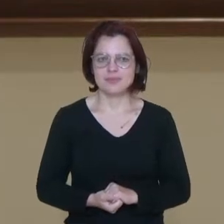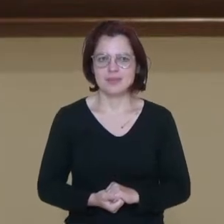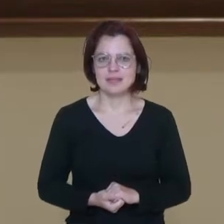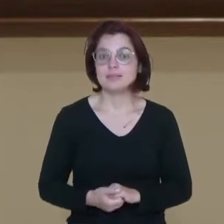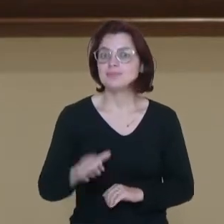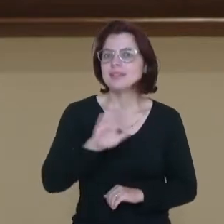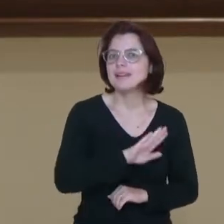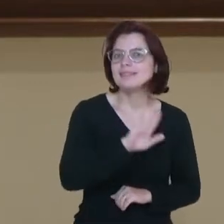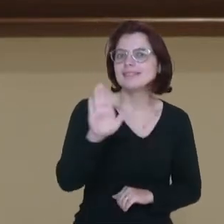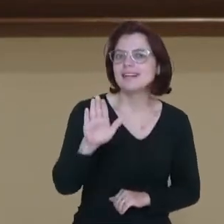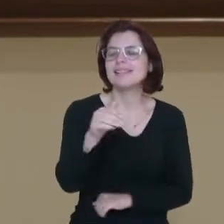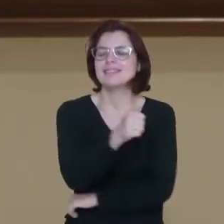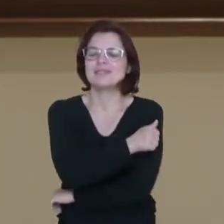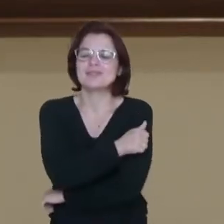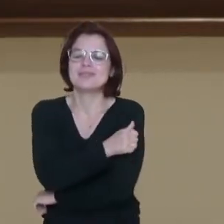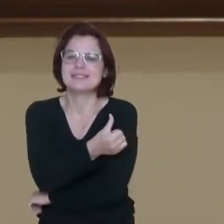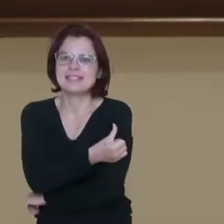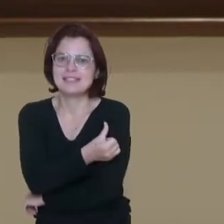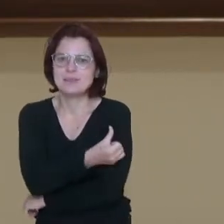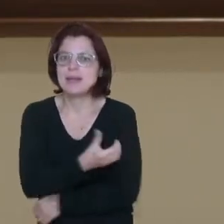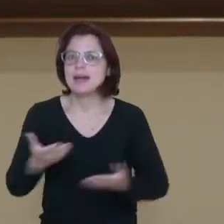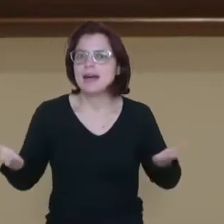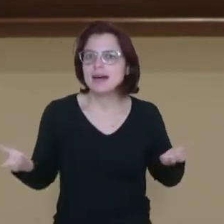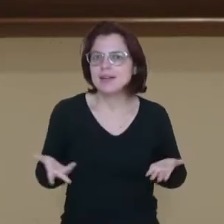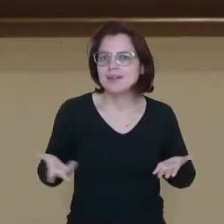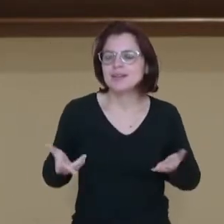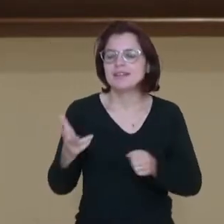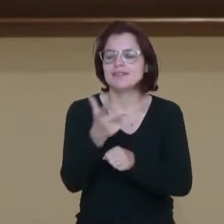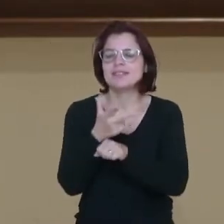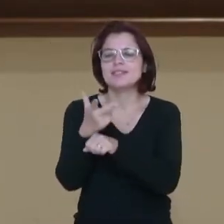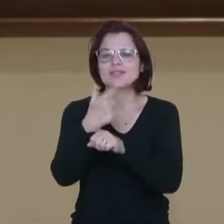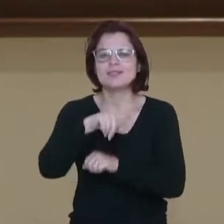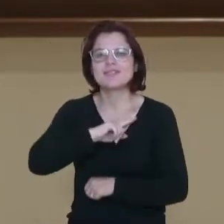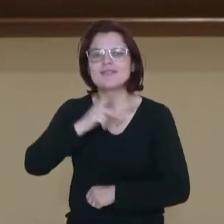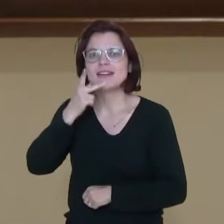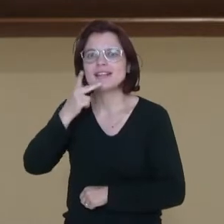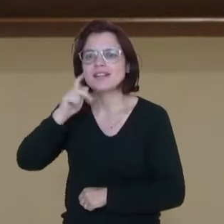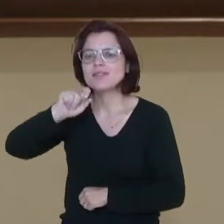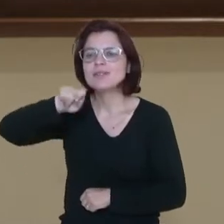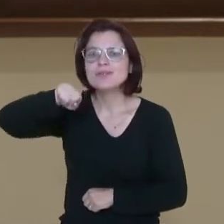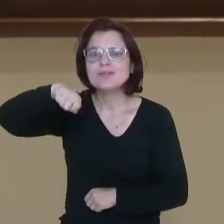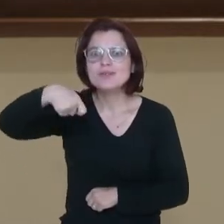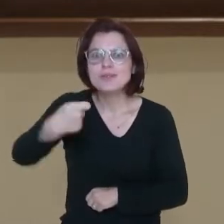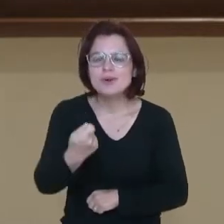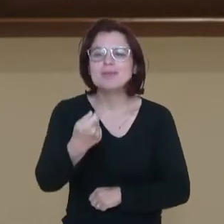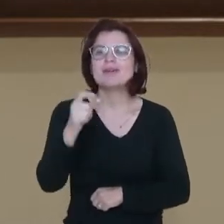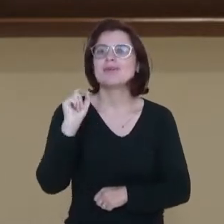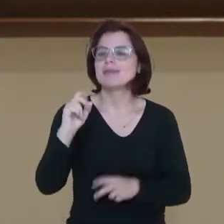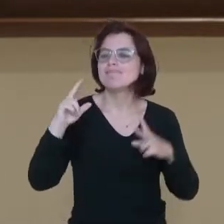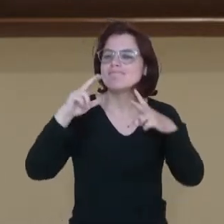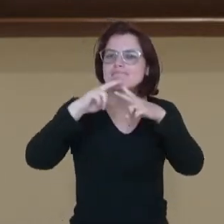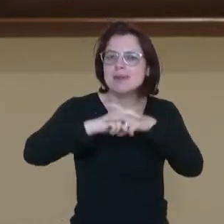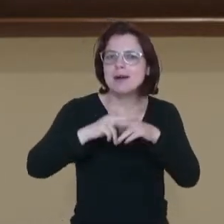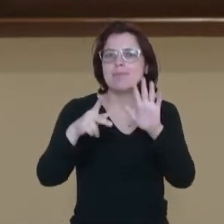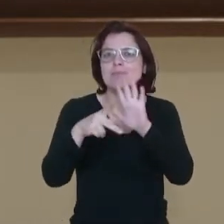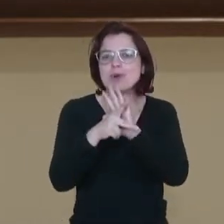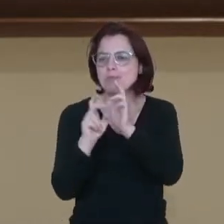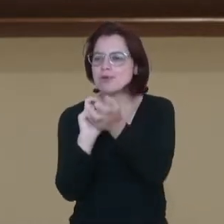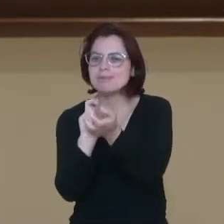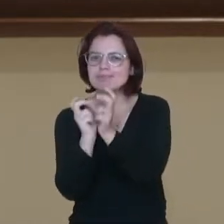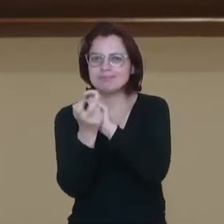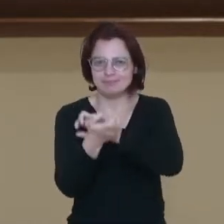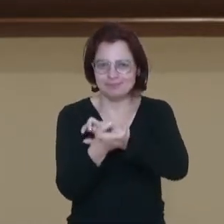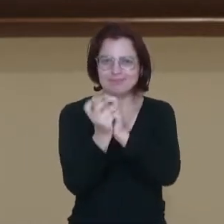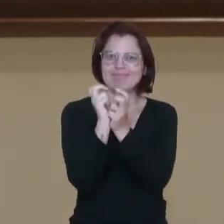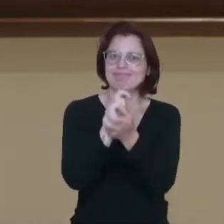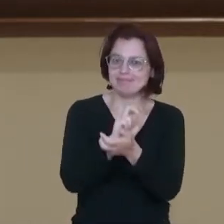Olá, estudantes do sexto ano! Nesse vídeo nós vamos falar sobre os golpes de ataque da capoeira.